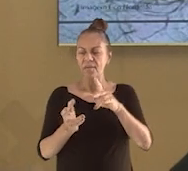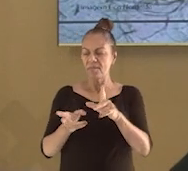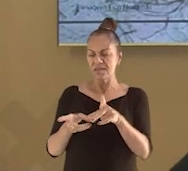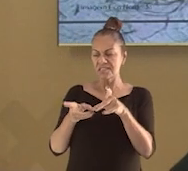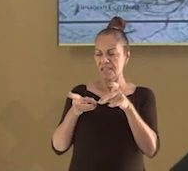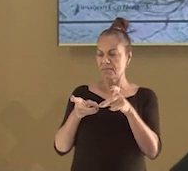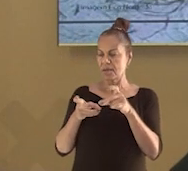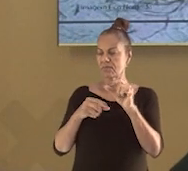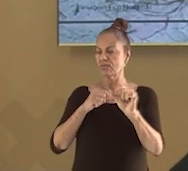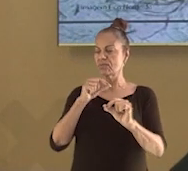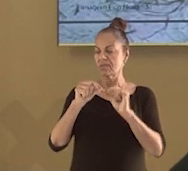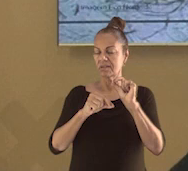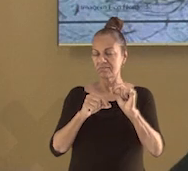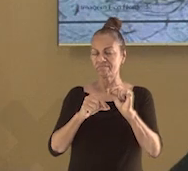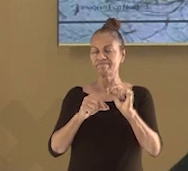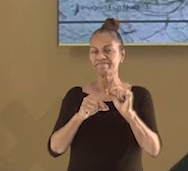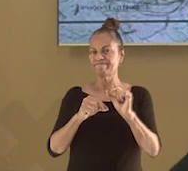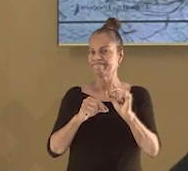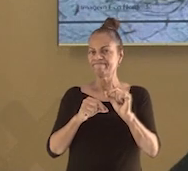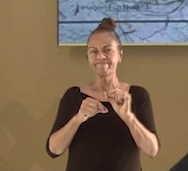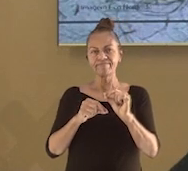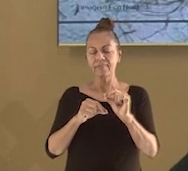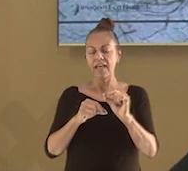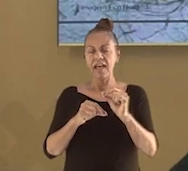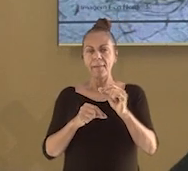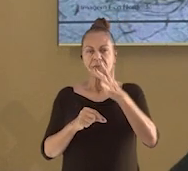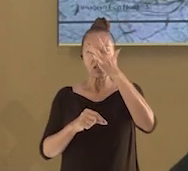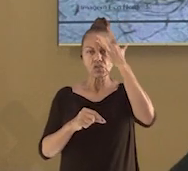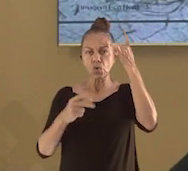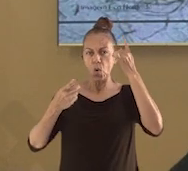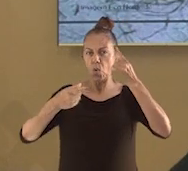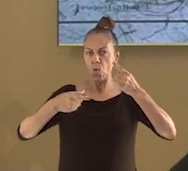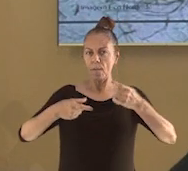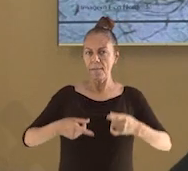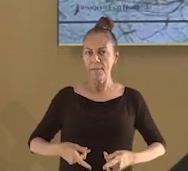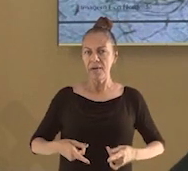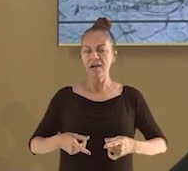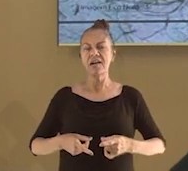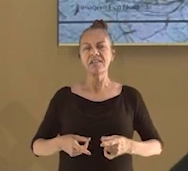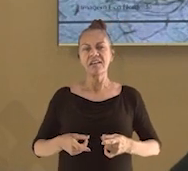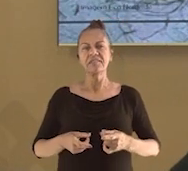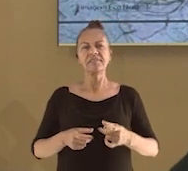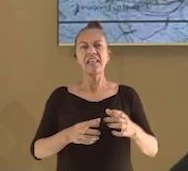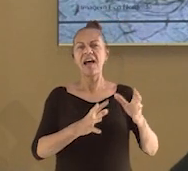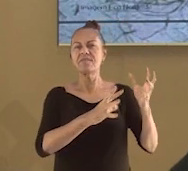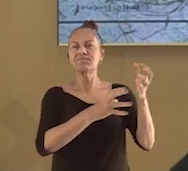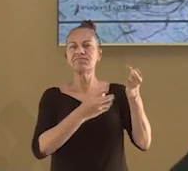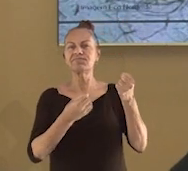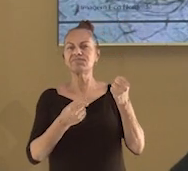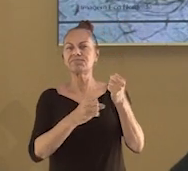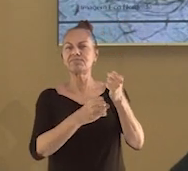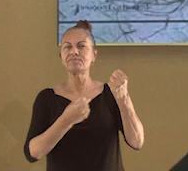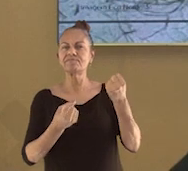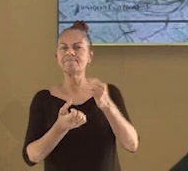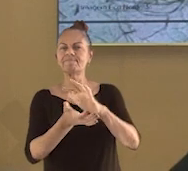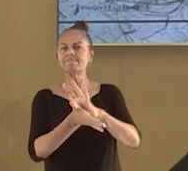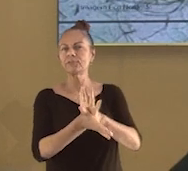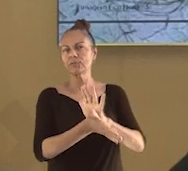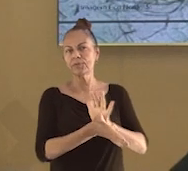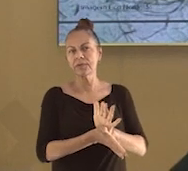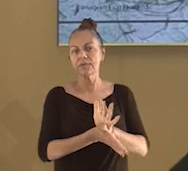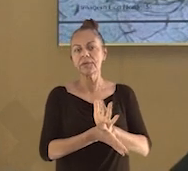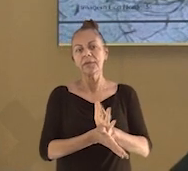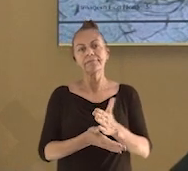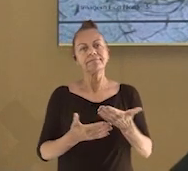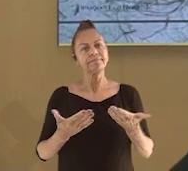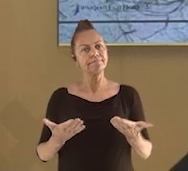resistir aos impactos da exploração humana. Esses impactos acontecem por causa da localização